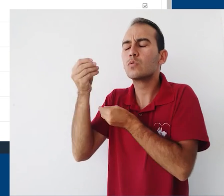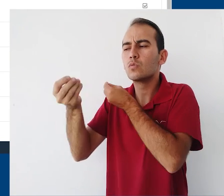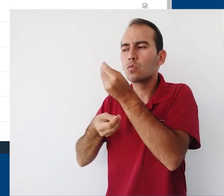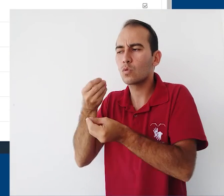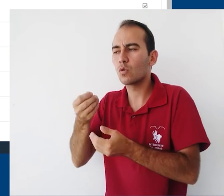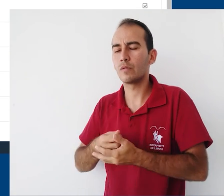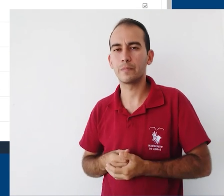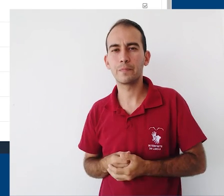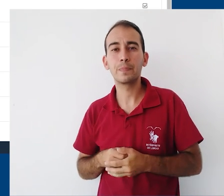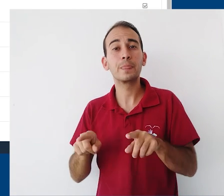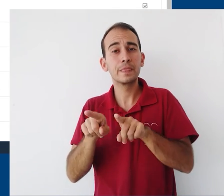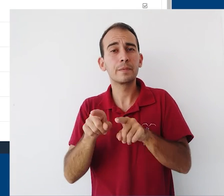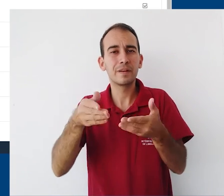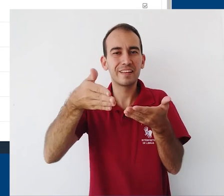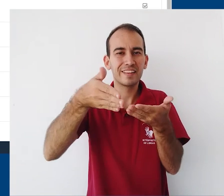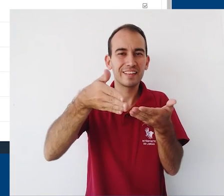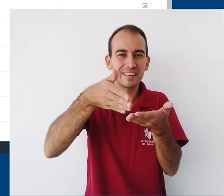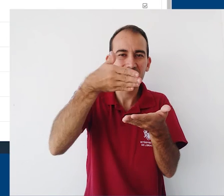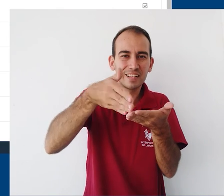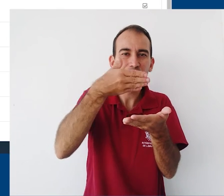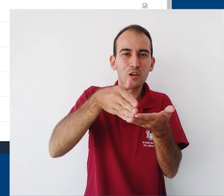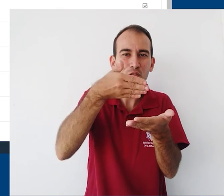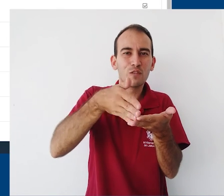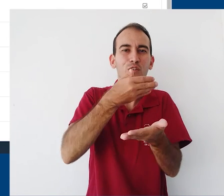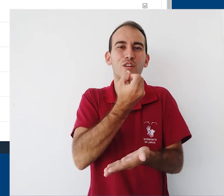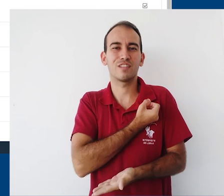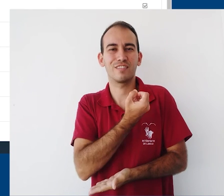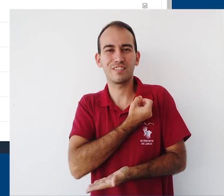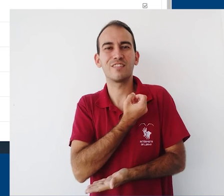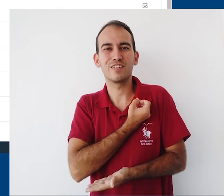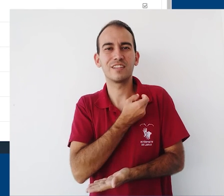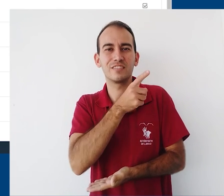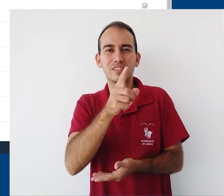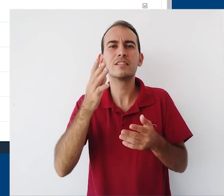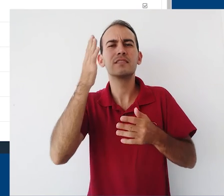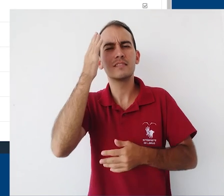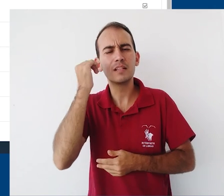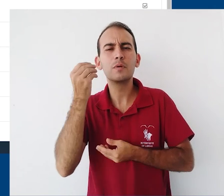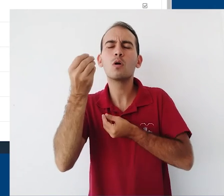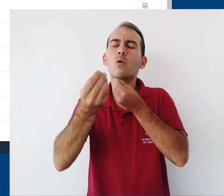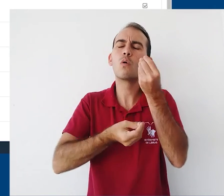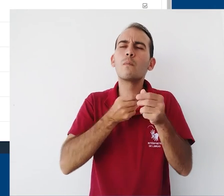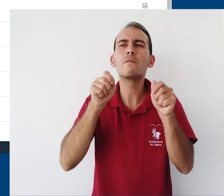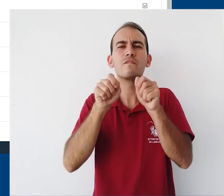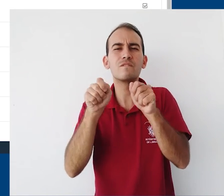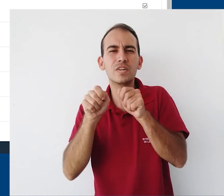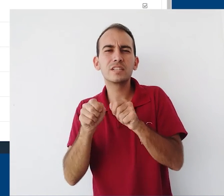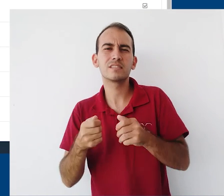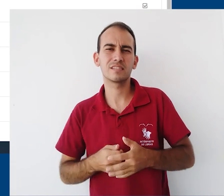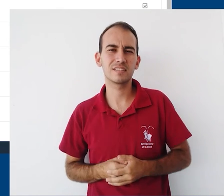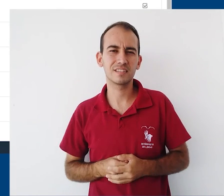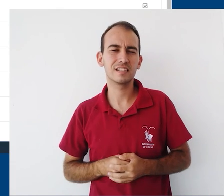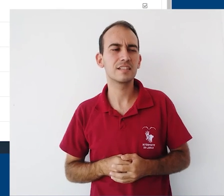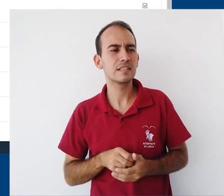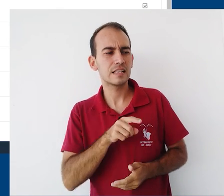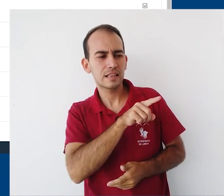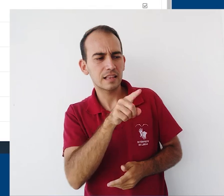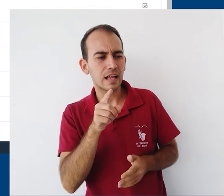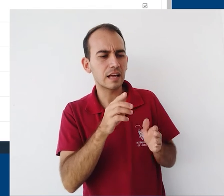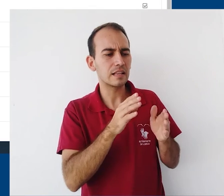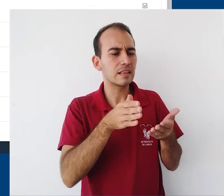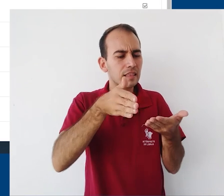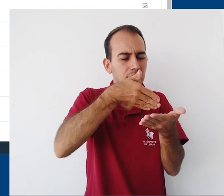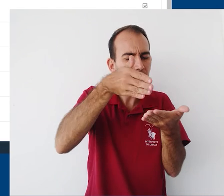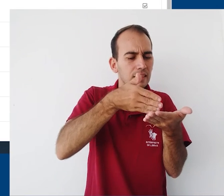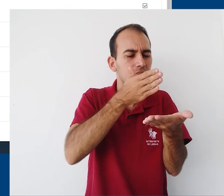capaz de, por exemplo, forçar alterações nesse livro de notas para casos onde existe exceções, onde